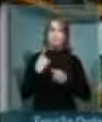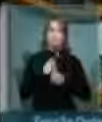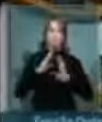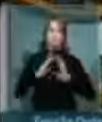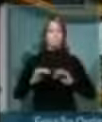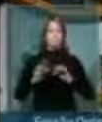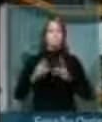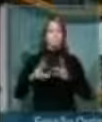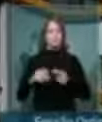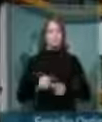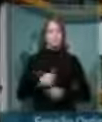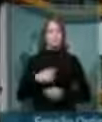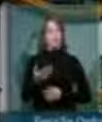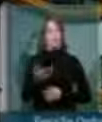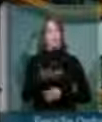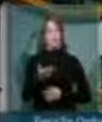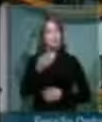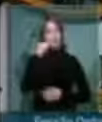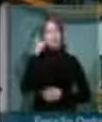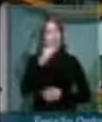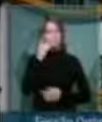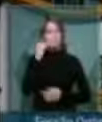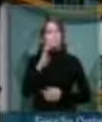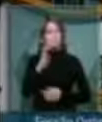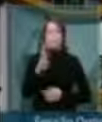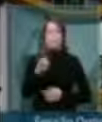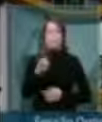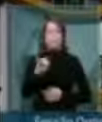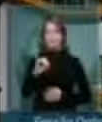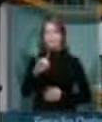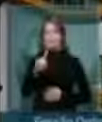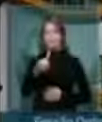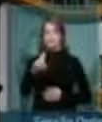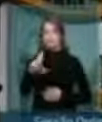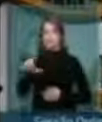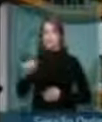Concedo a palavra o deputado Brizola Neto, PDT Rio de Janeiro.